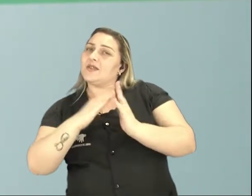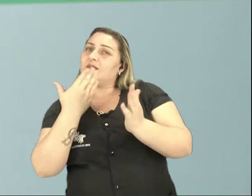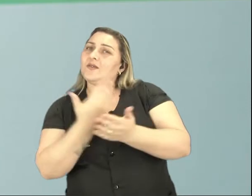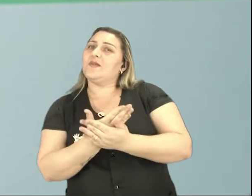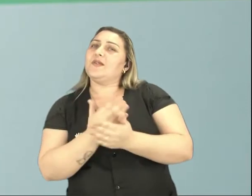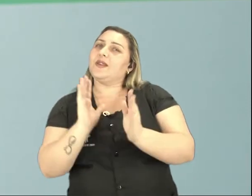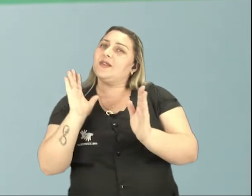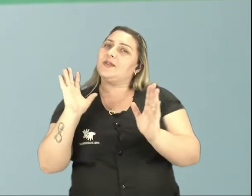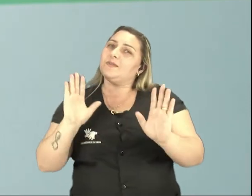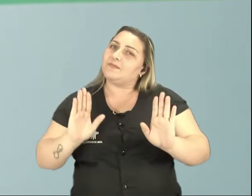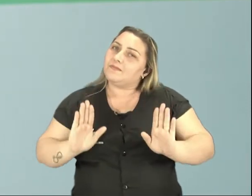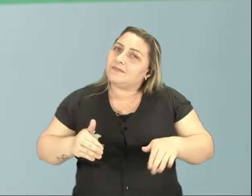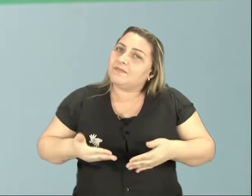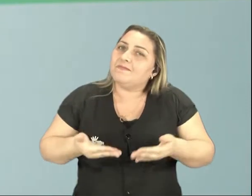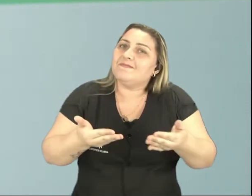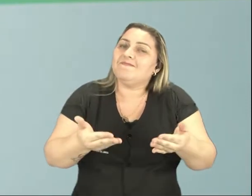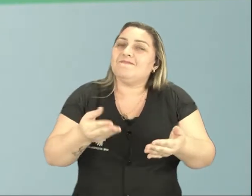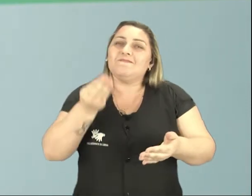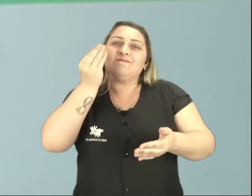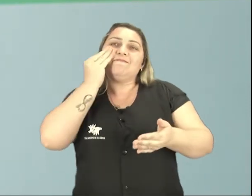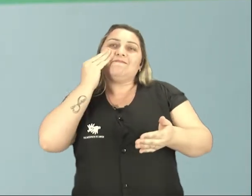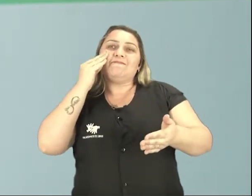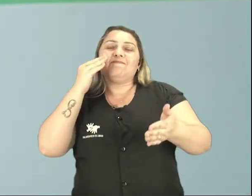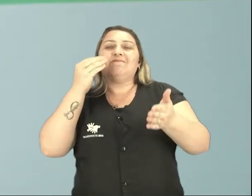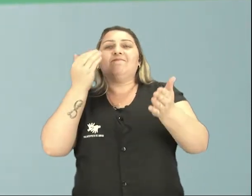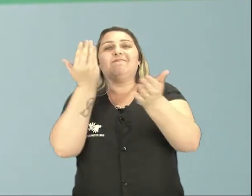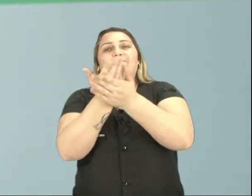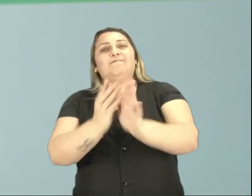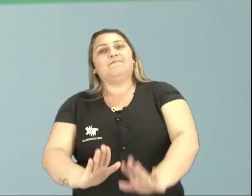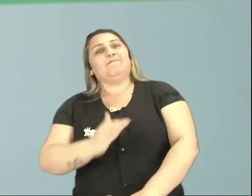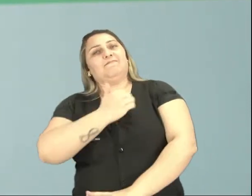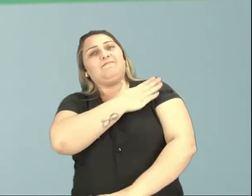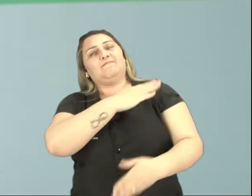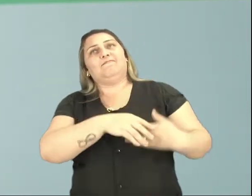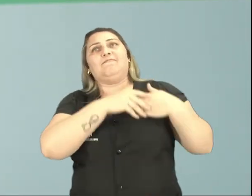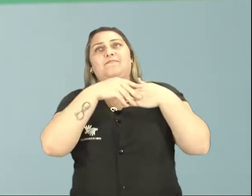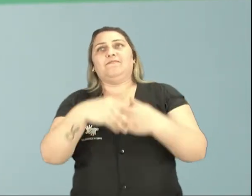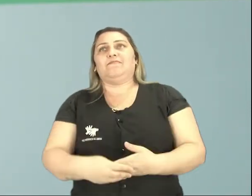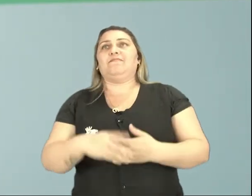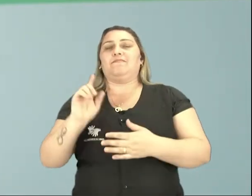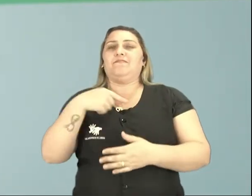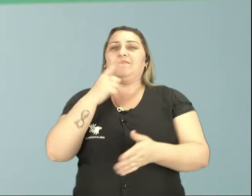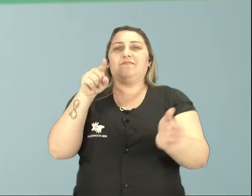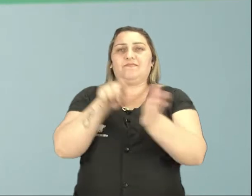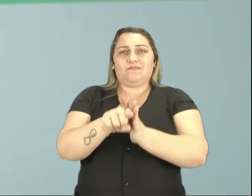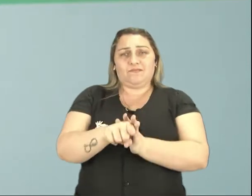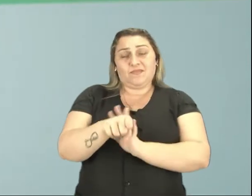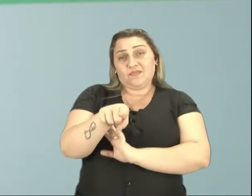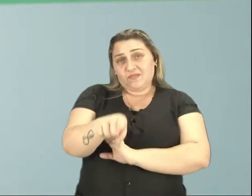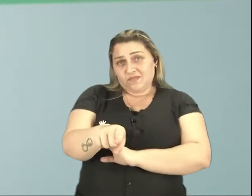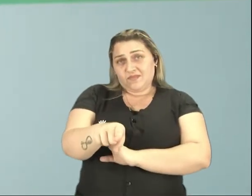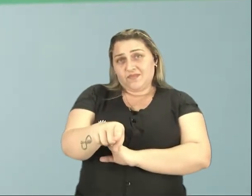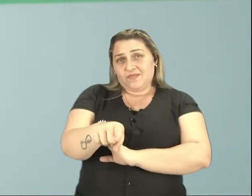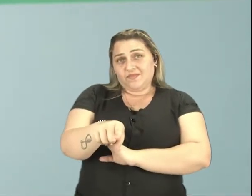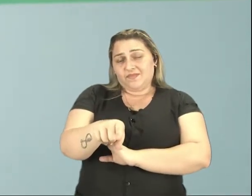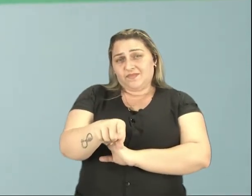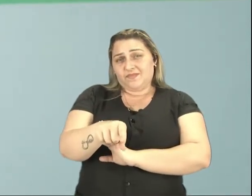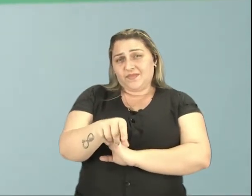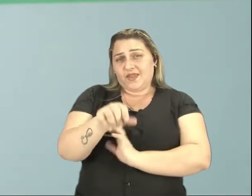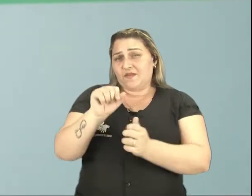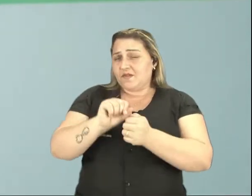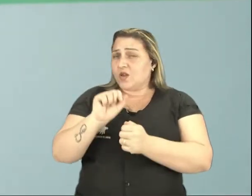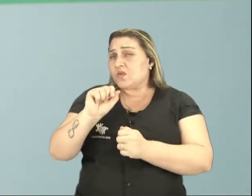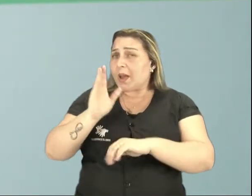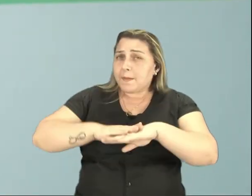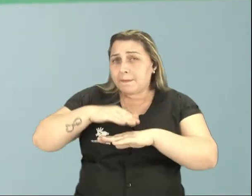e incentivá-lo. Tentar romper com esse preconceito que nós trazemos quando nós perguntamos para ele, sim, mas e você faz